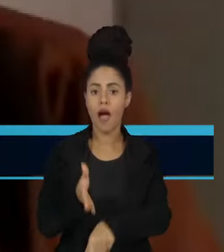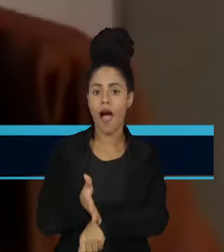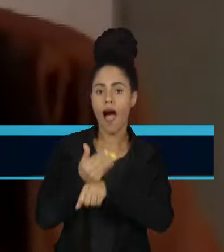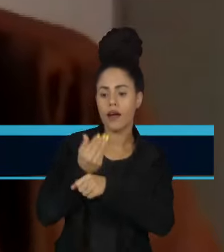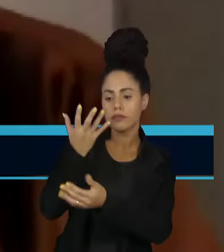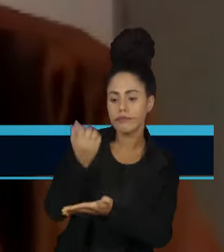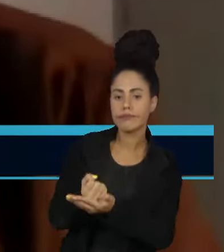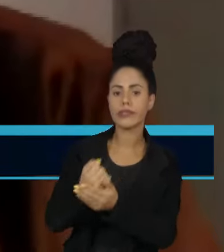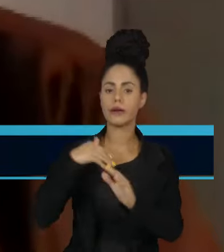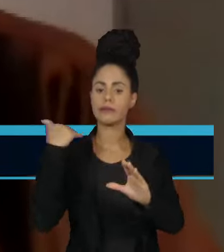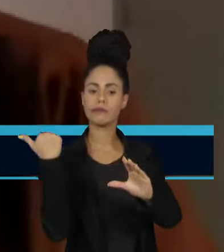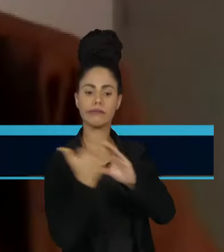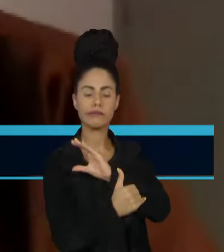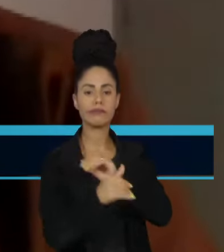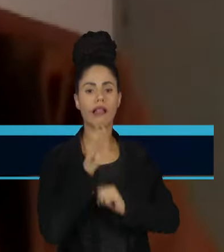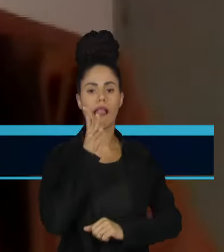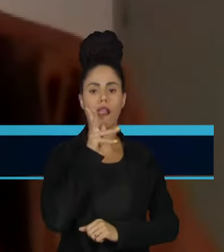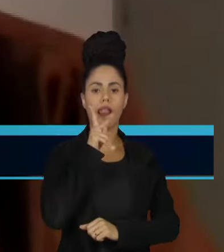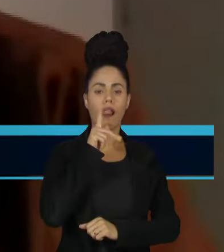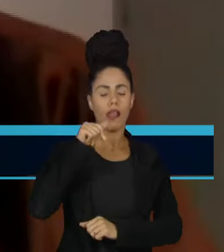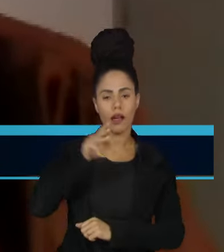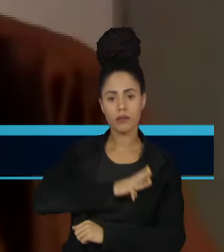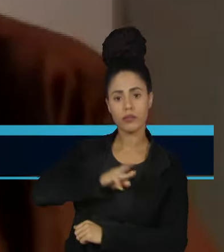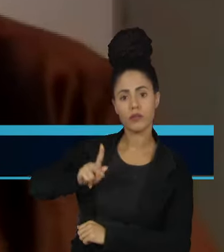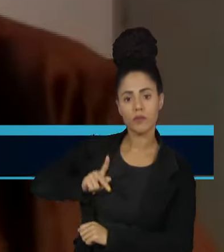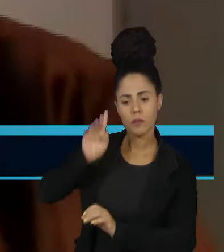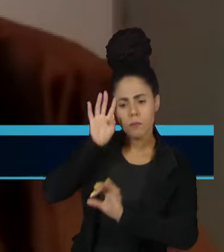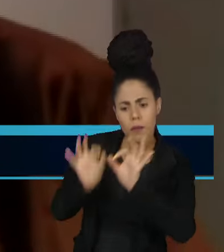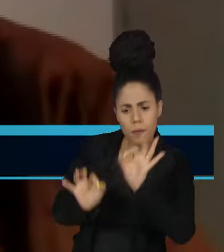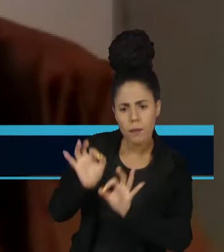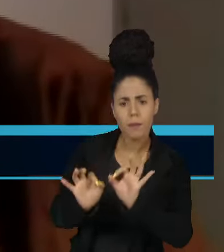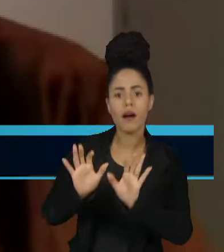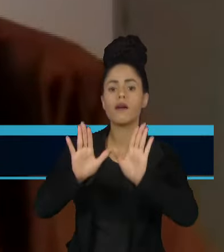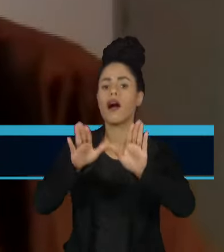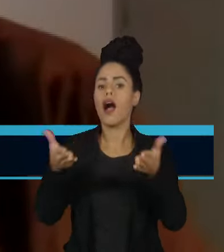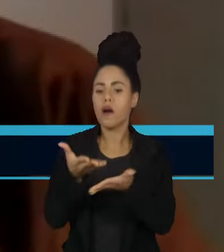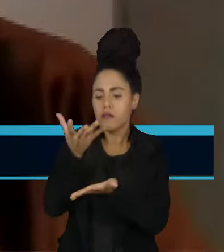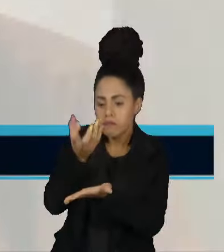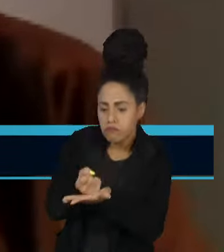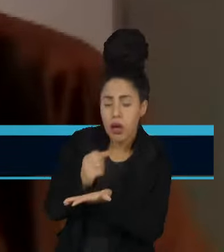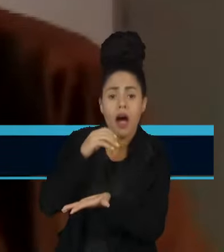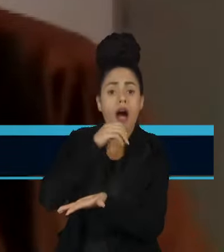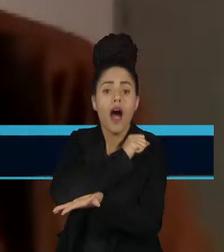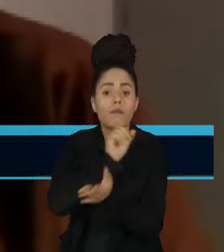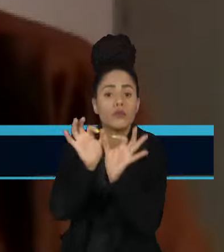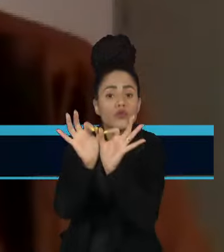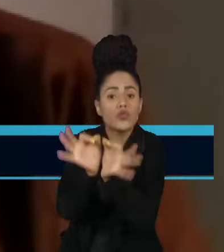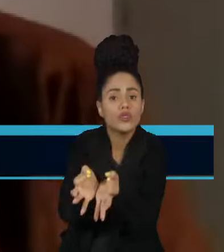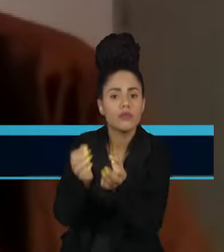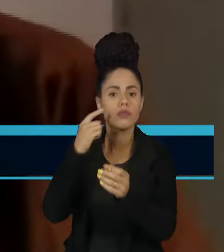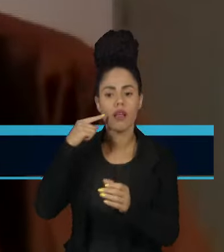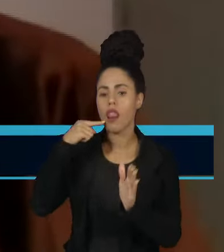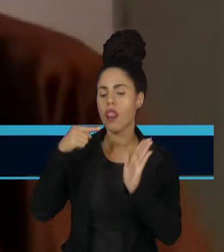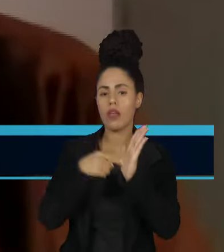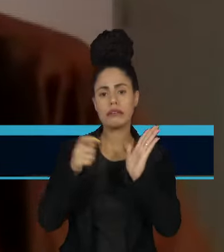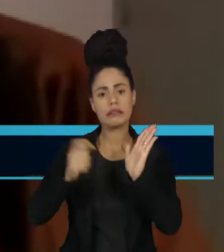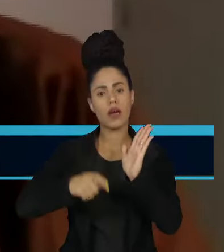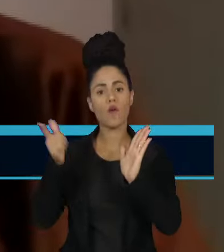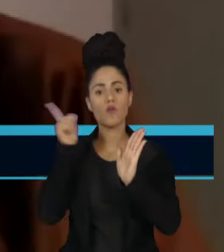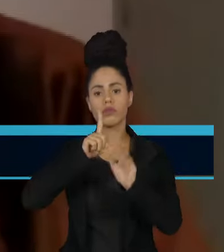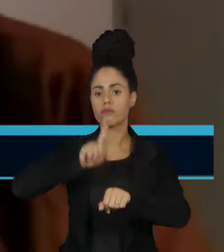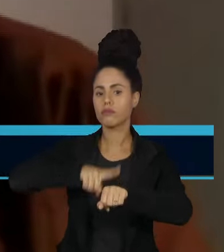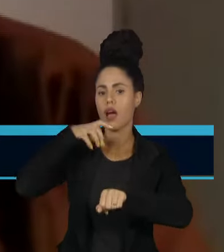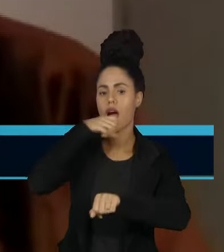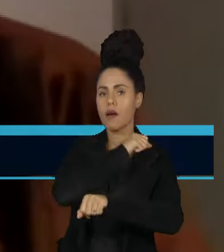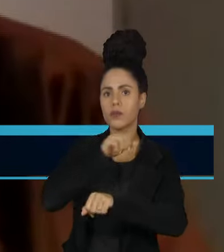mandar e-mail para o Ministério Público, para a justiça eleitoral. Agora não, baixa o Pardal e aí faz a denúncia online, na hora,